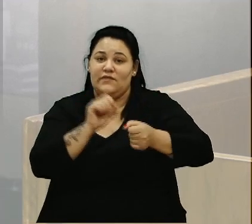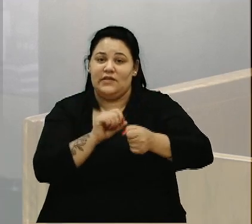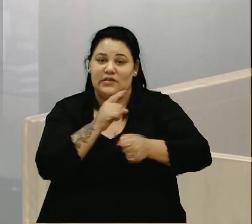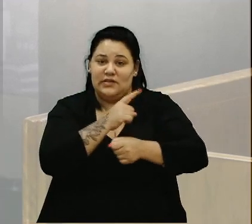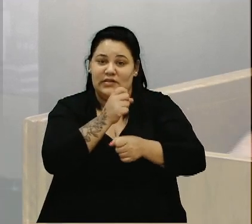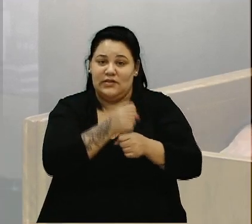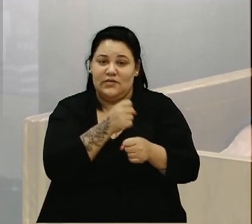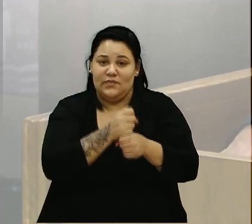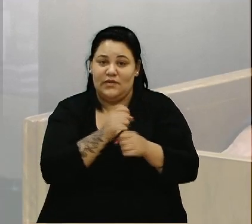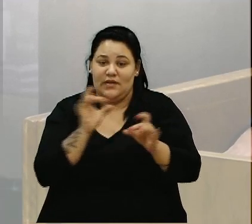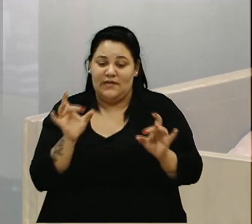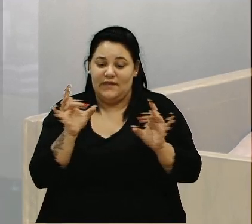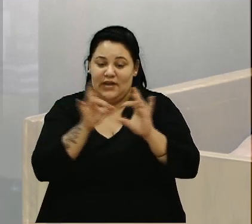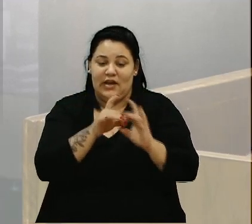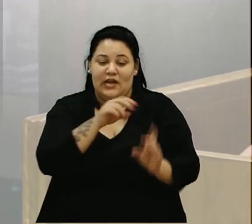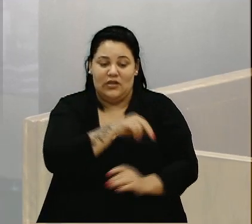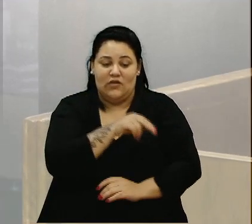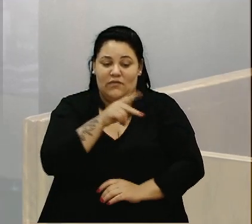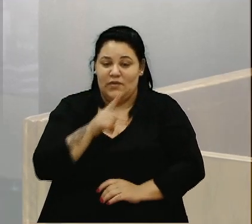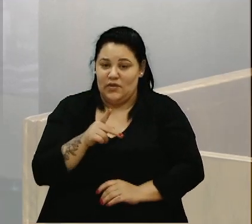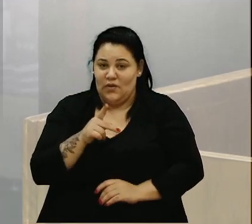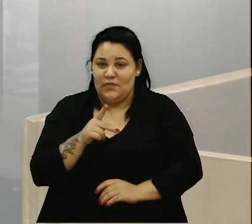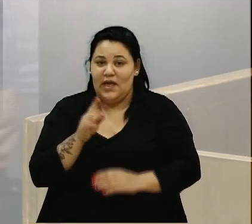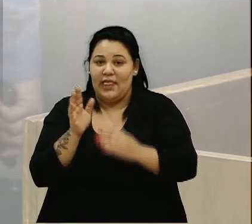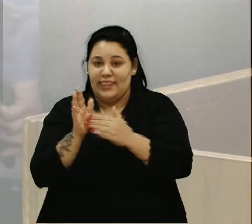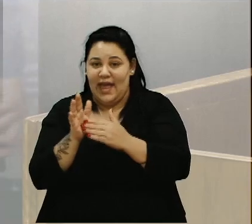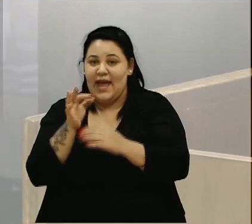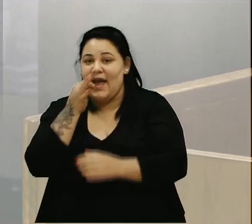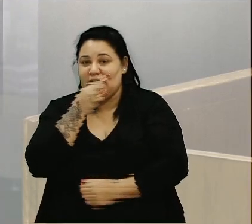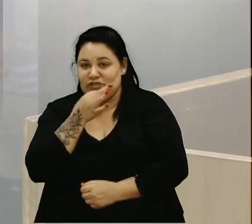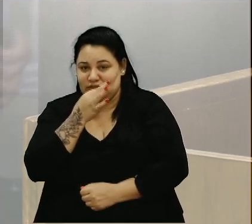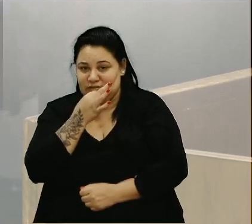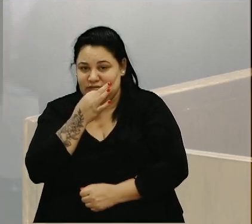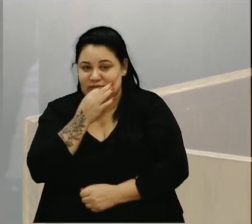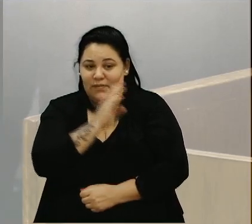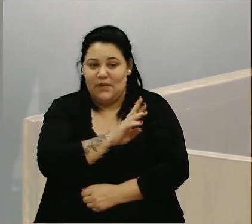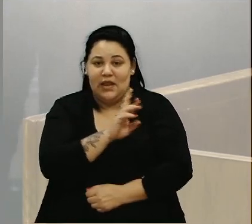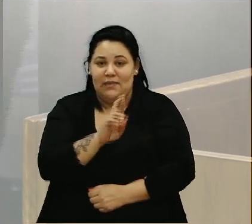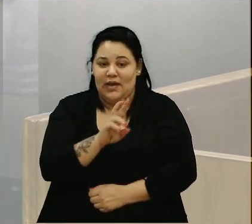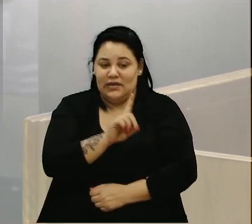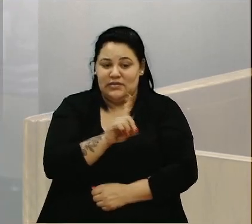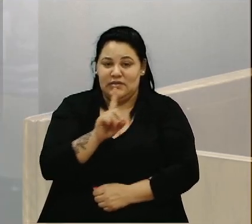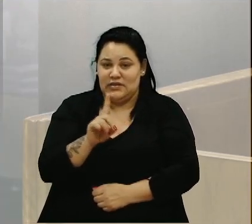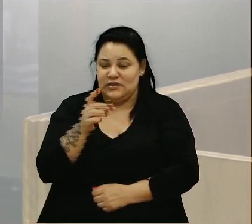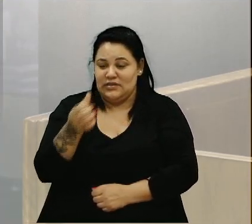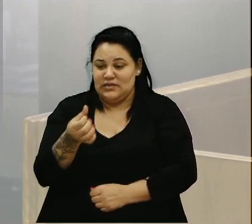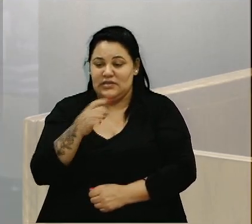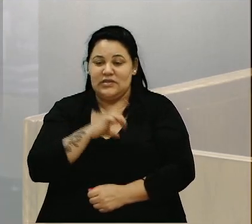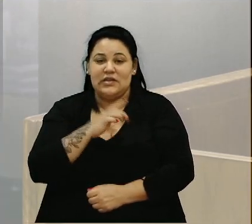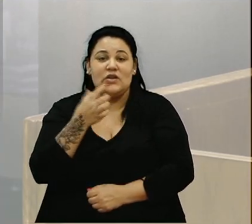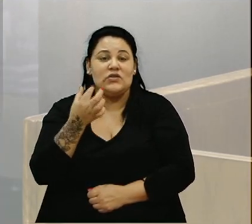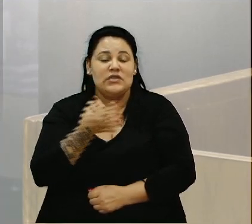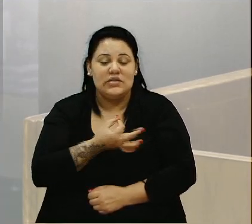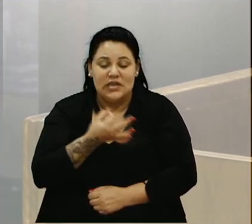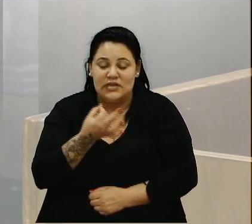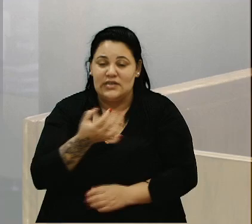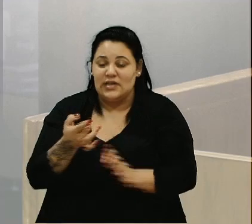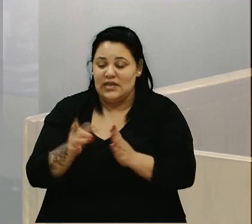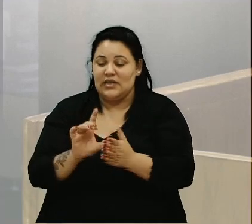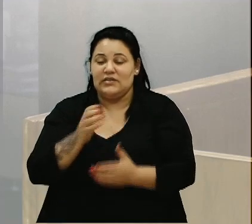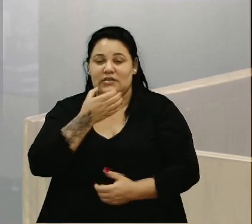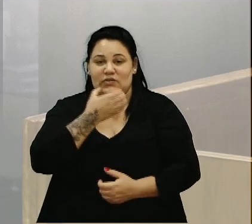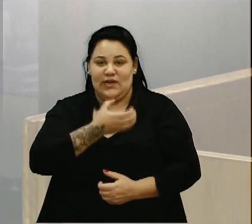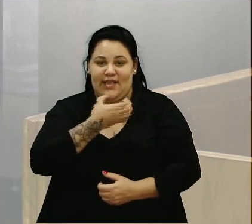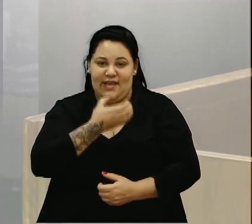a nova Petrópolis à Caxia do Sul pela BR-116. Eu tenho certeza que antes do Natal nós